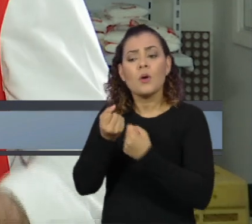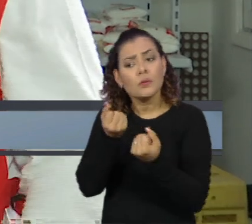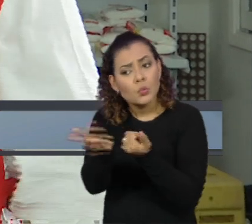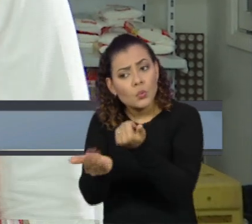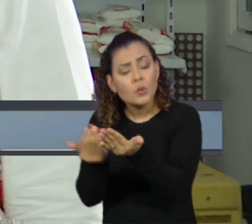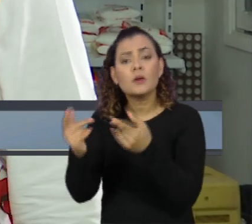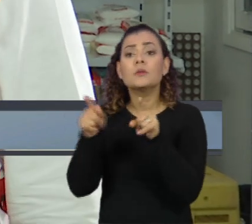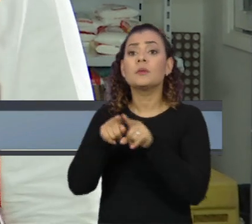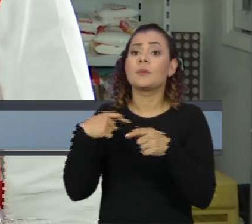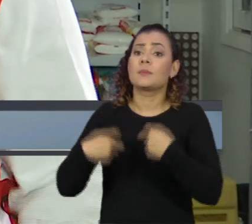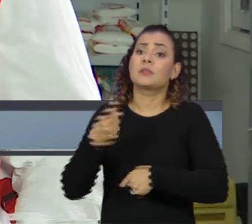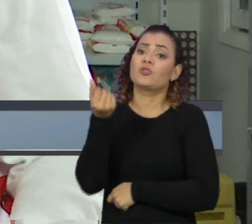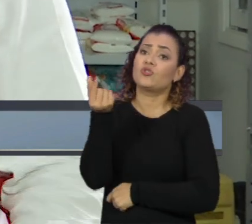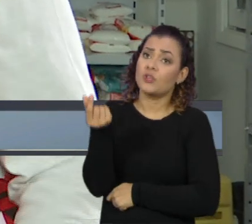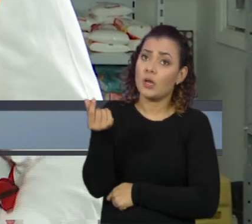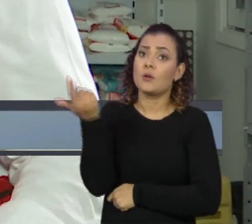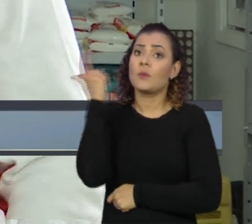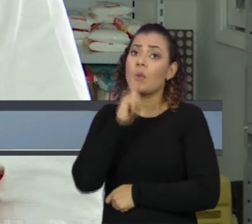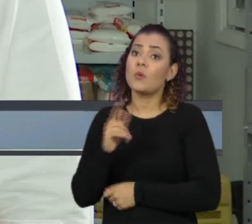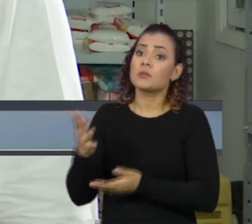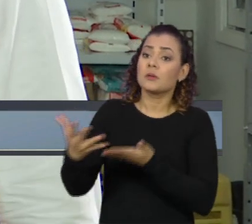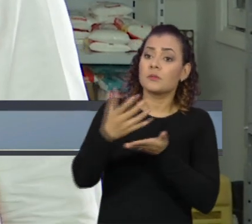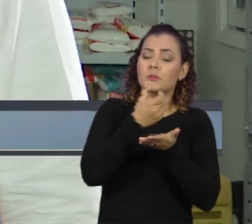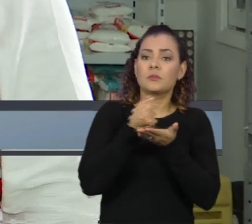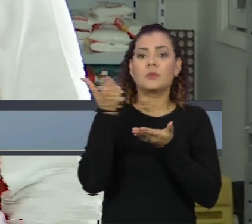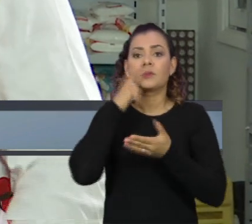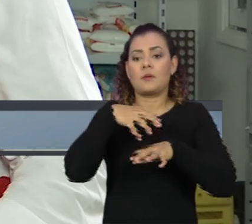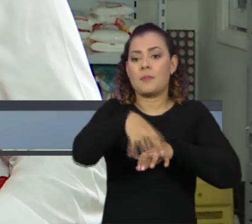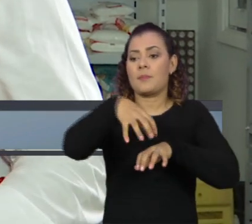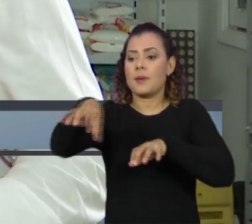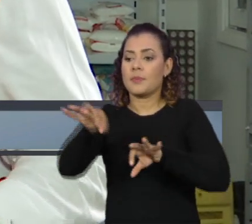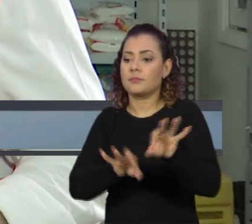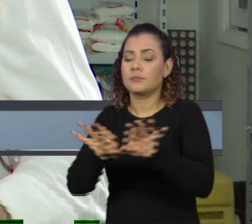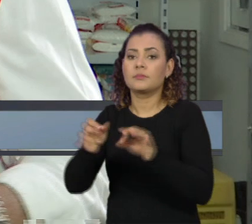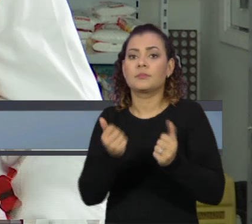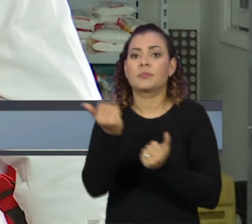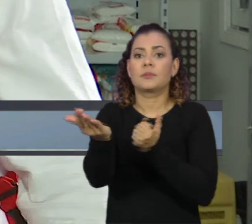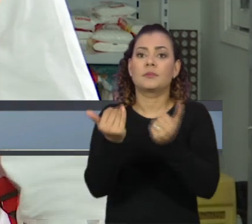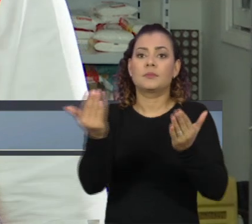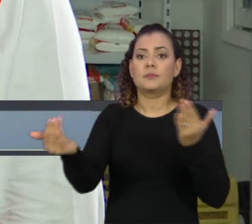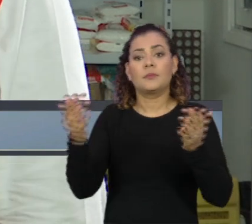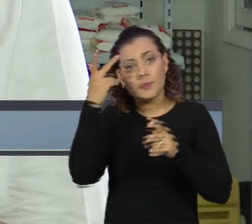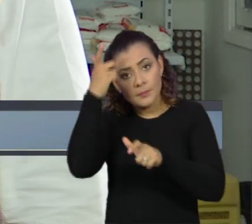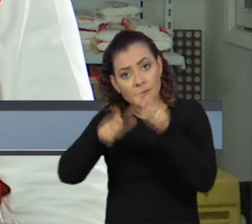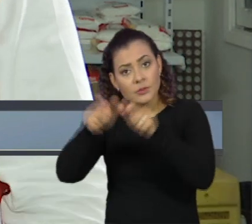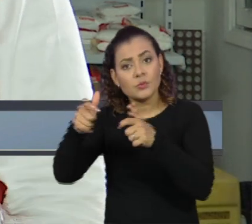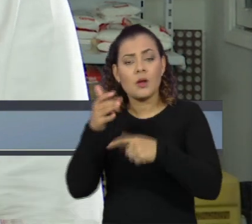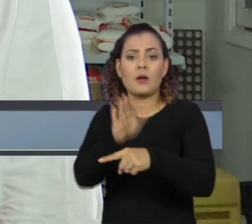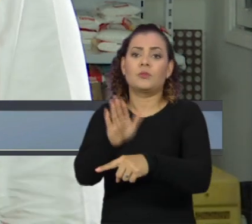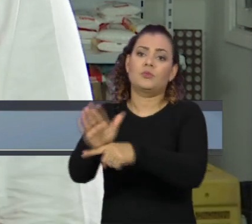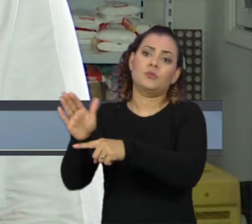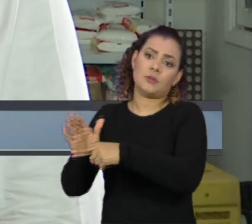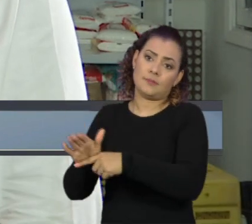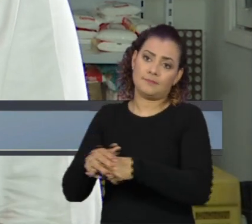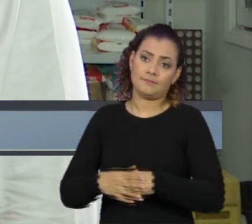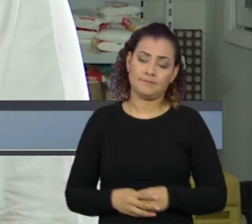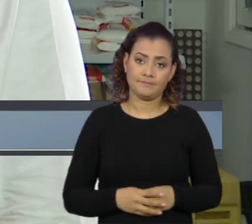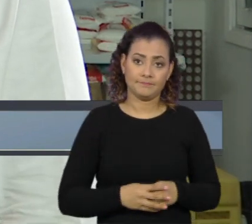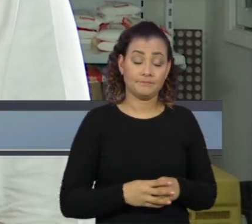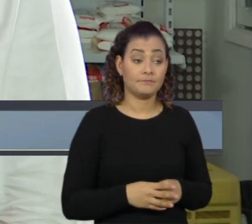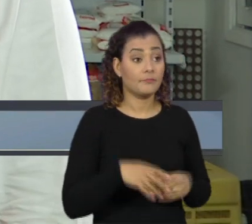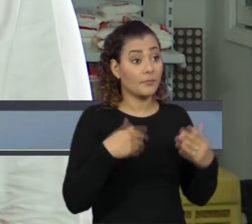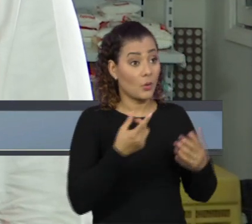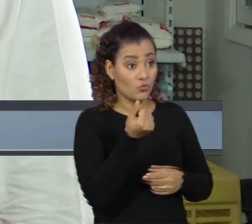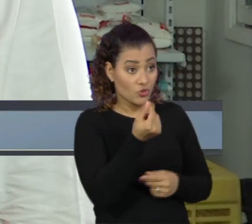e precisamos de dinheiro para que aumentemos a nossa operação logística e possamos chegar com mais presteza às pessoas que estão necessitadas. Então,